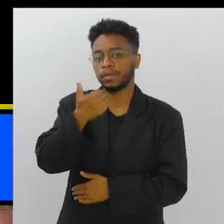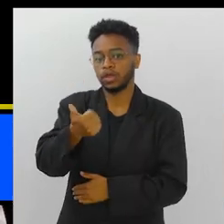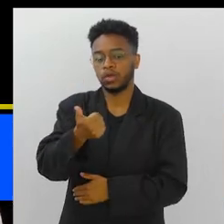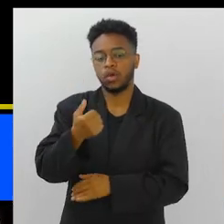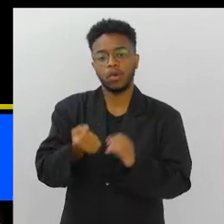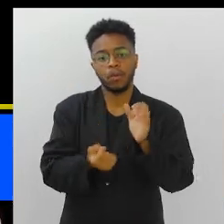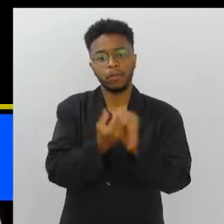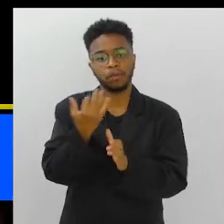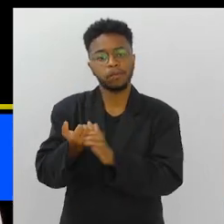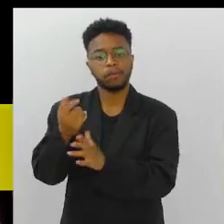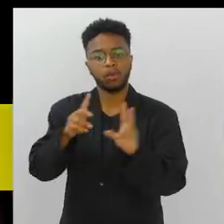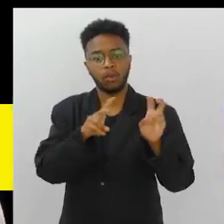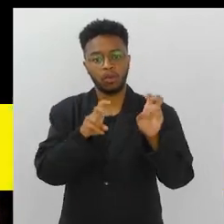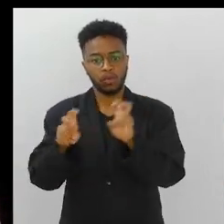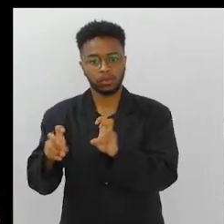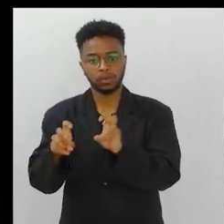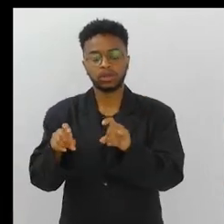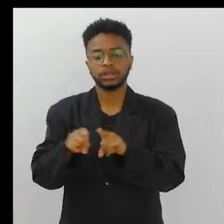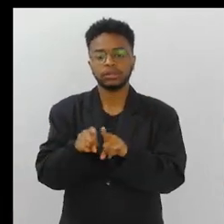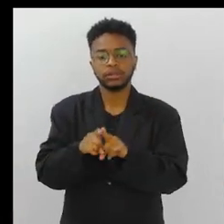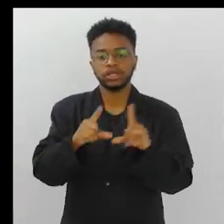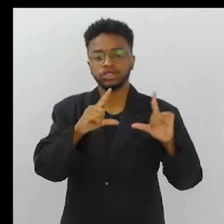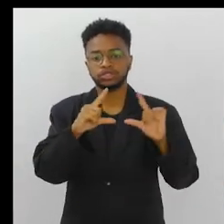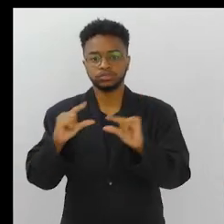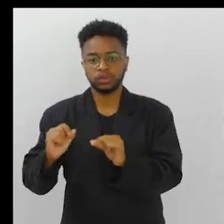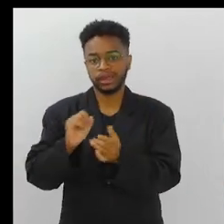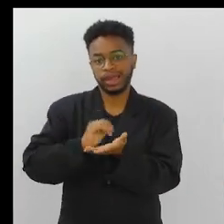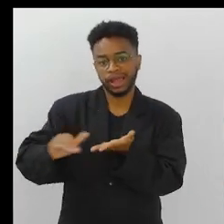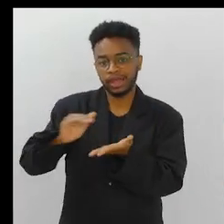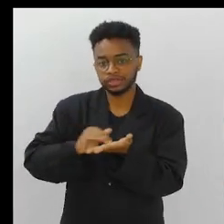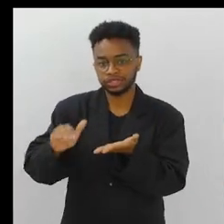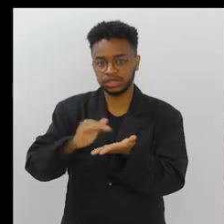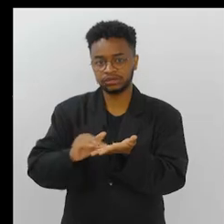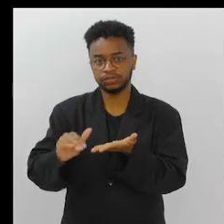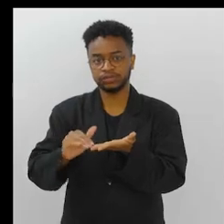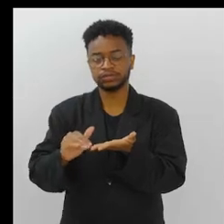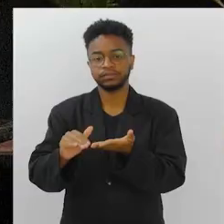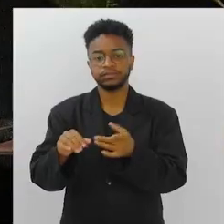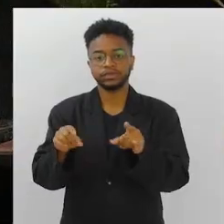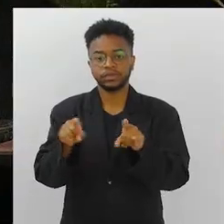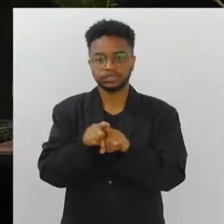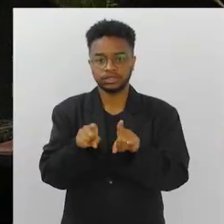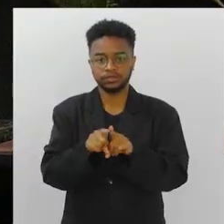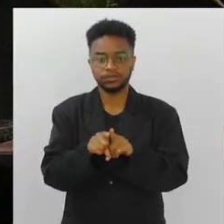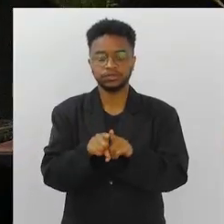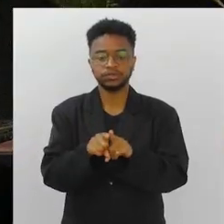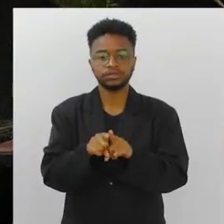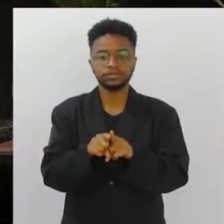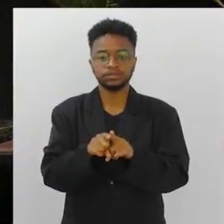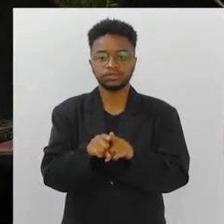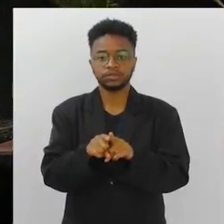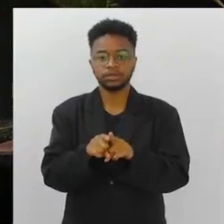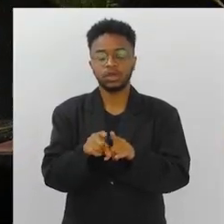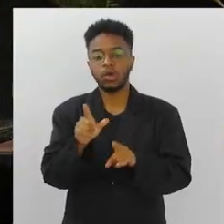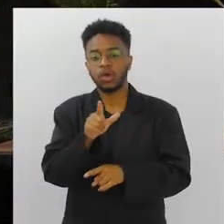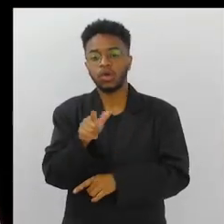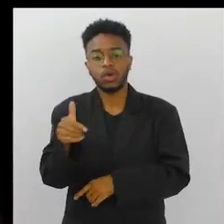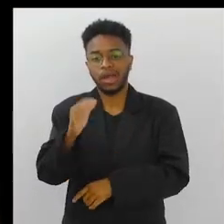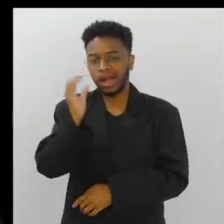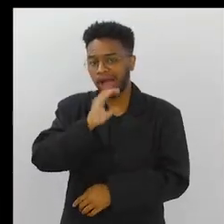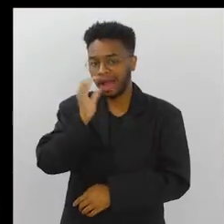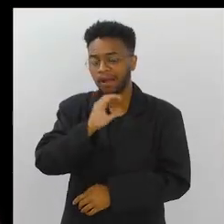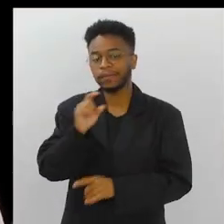melhoras no termo de produção muito grandes, por exemplo, reduzindo o desperdício, criando uma produção mais rápida,